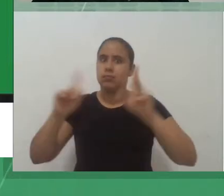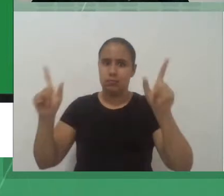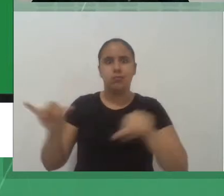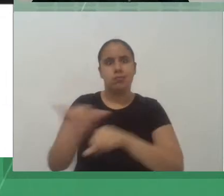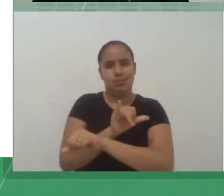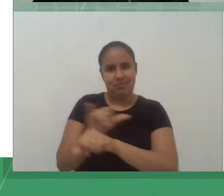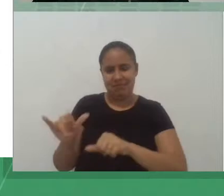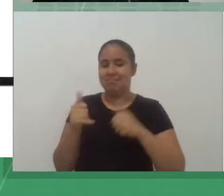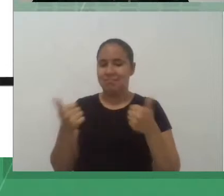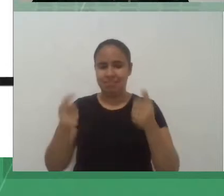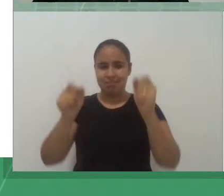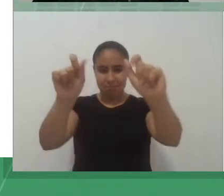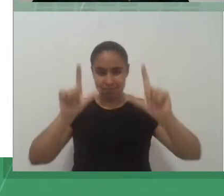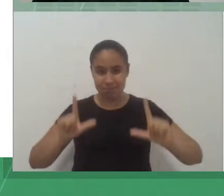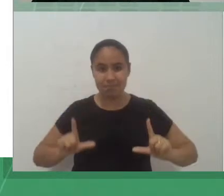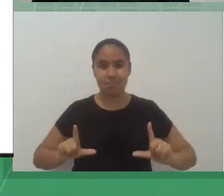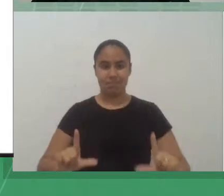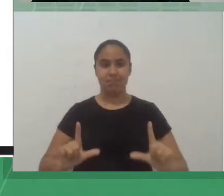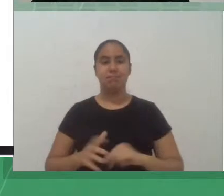gentileza.